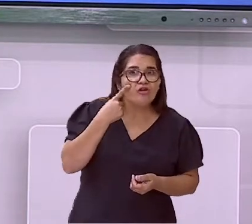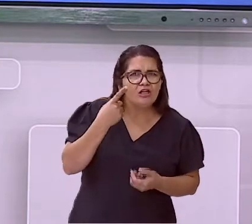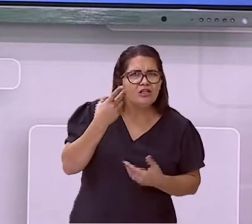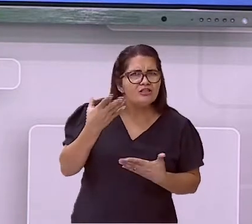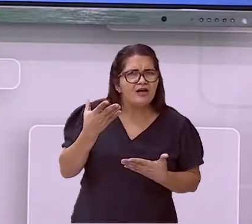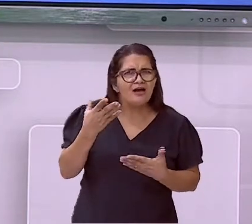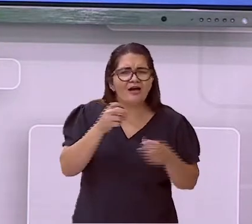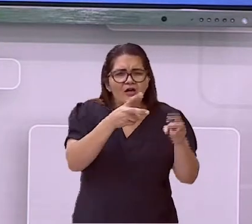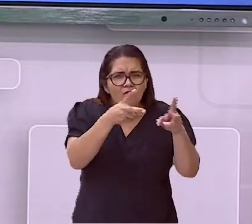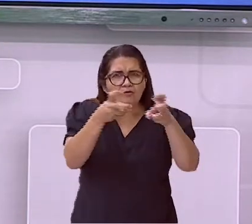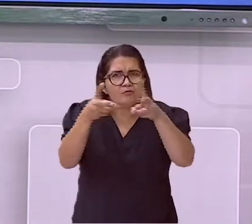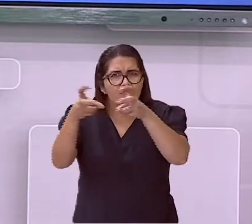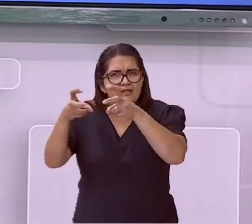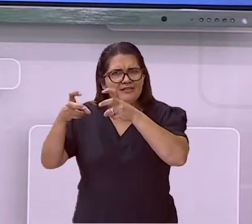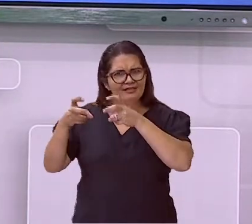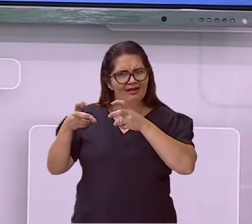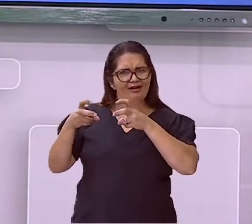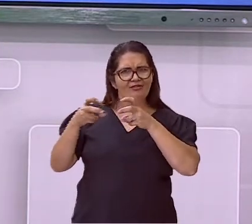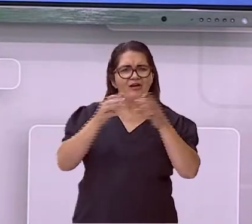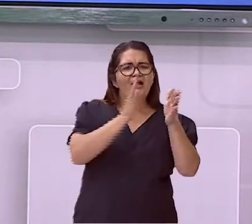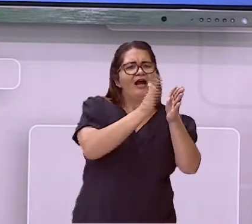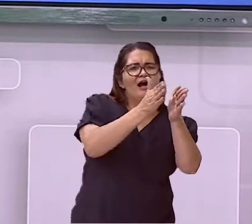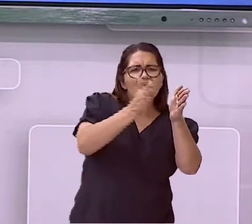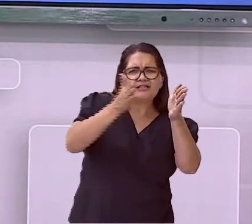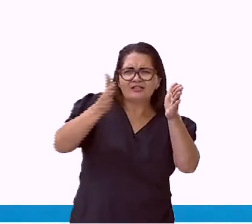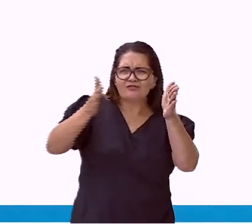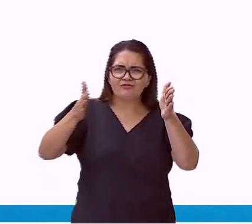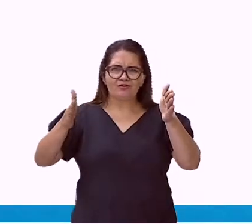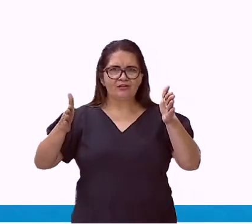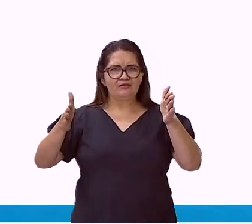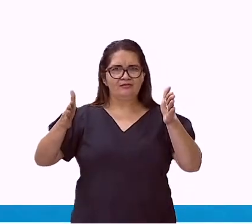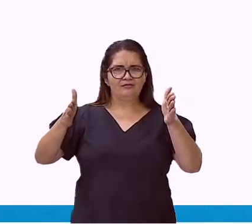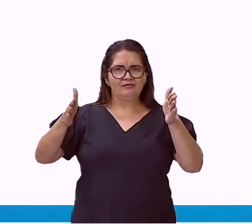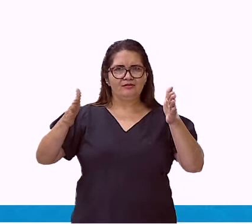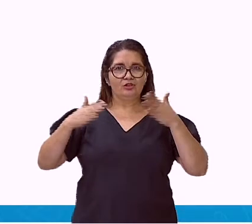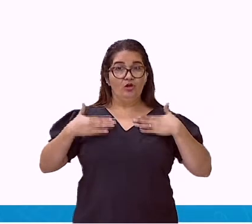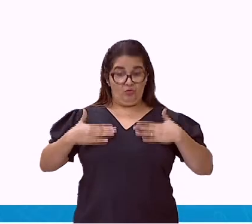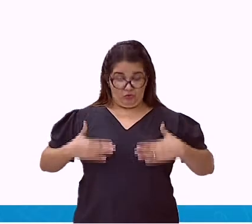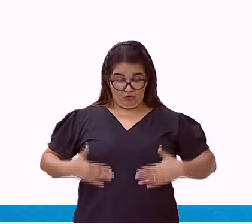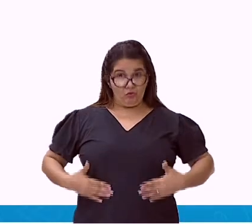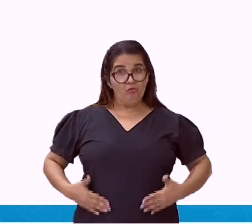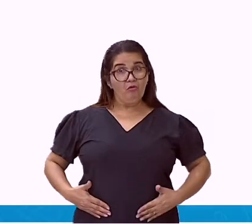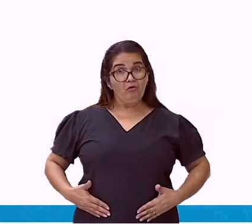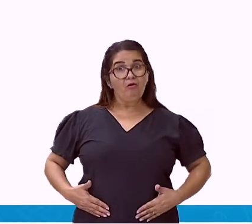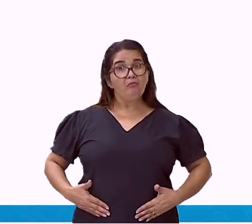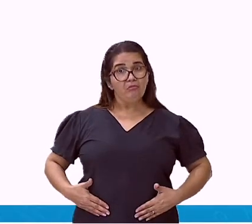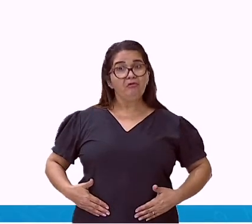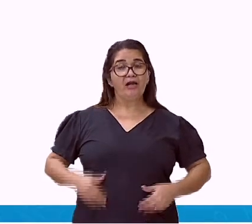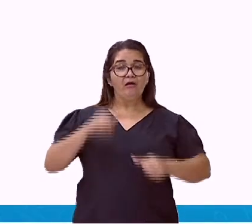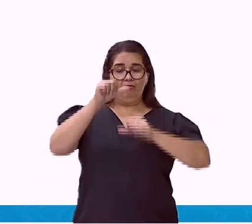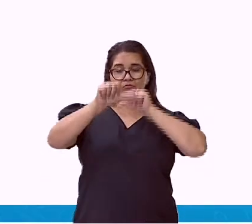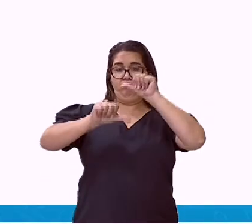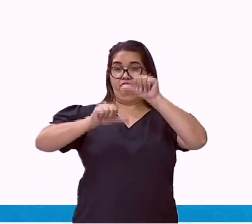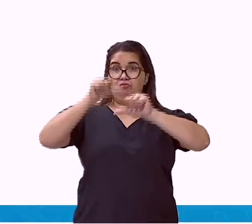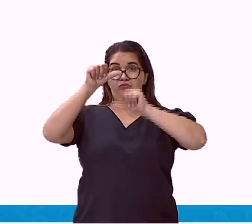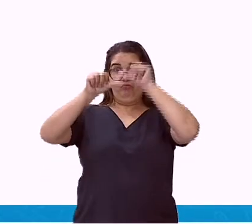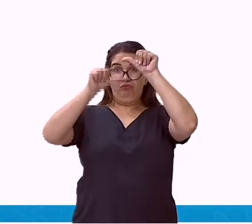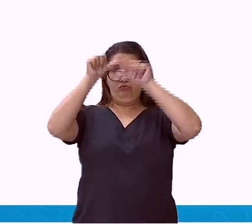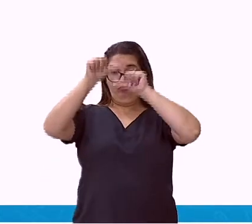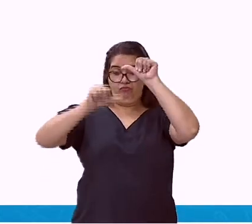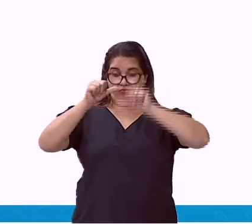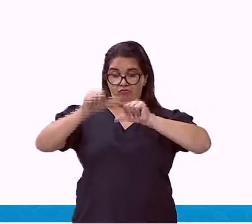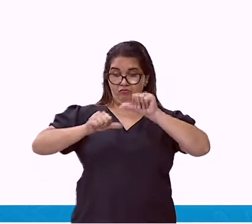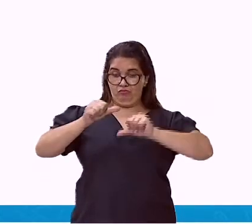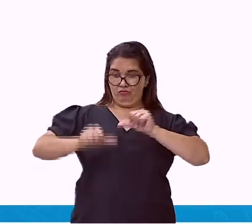você passa por todas essas modificações. E aí, tem as alterações no corpo